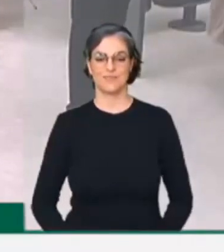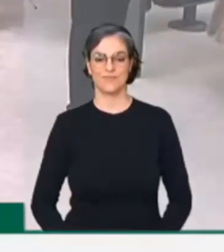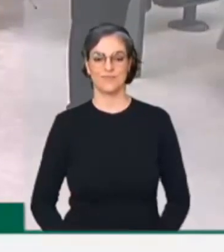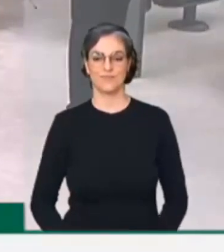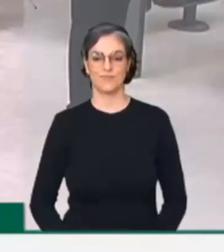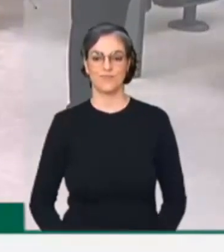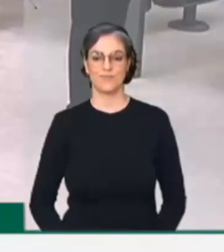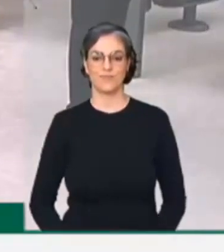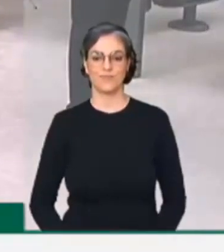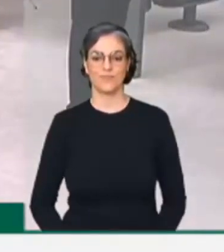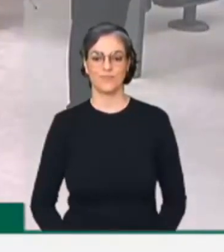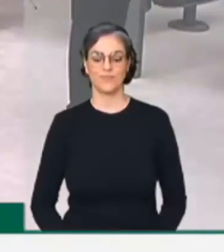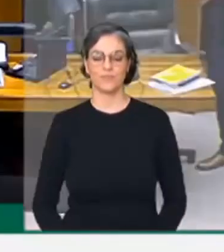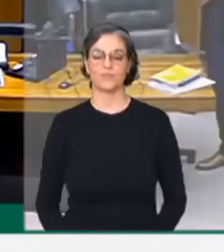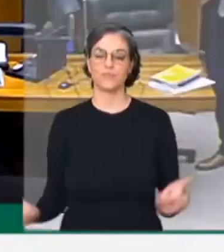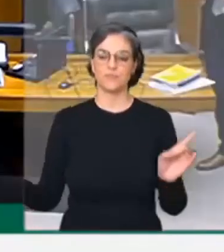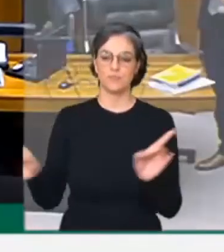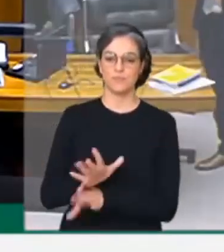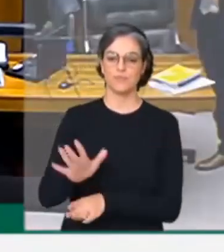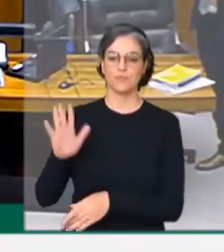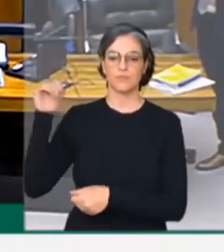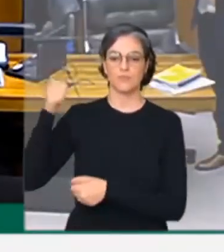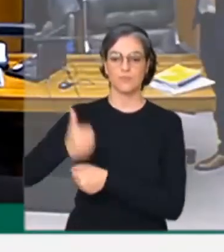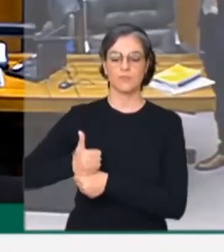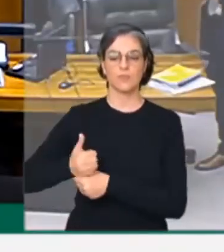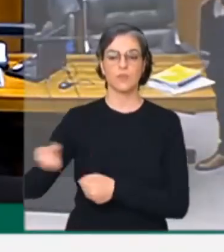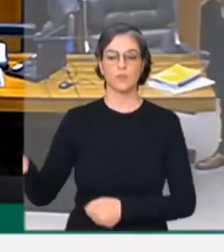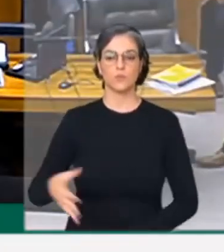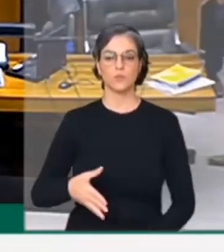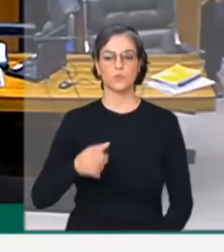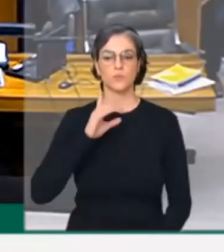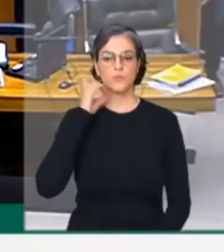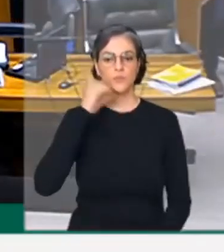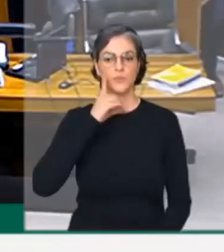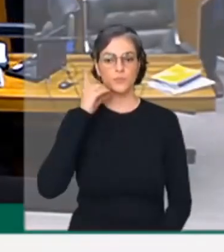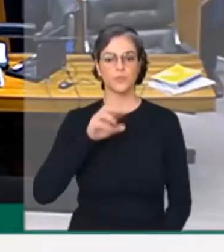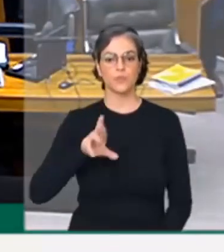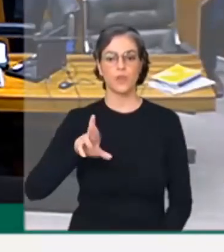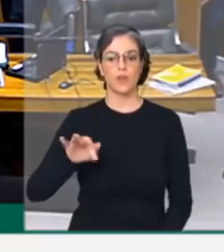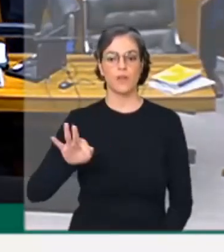Declaro empossado o senhor deputado Rafa Fá.